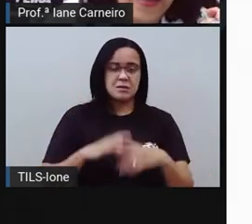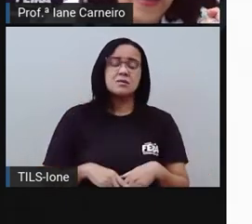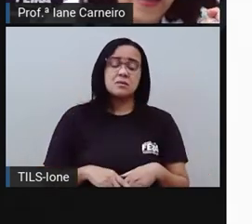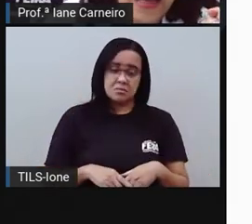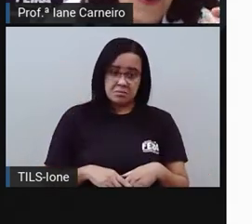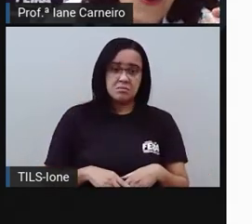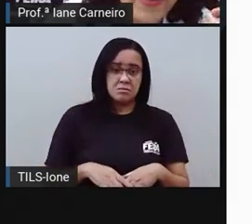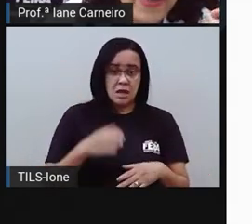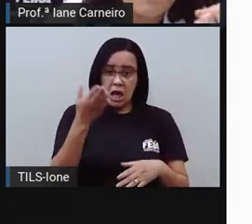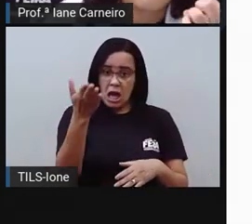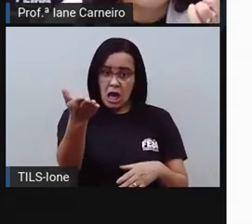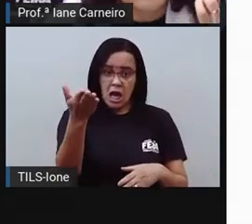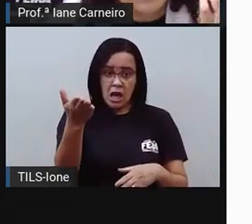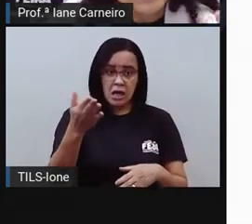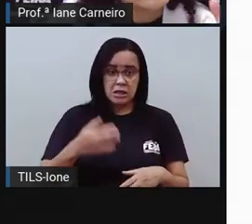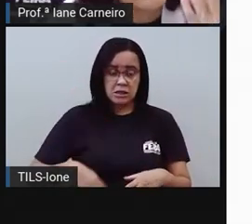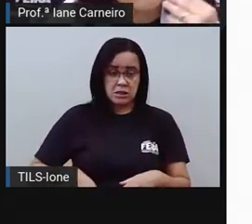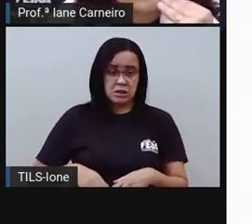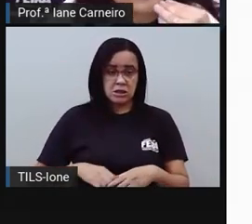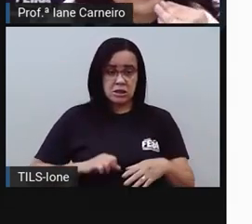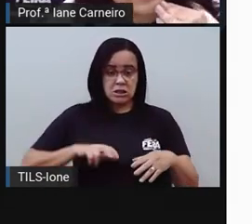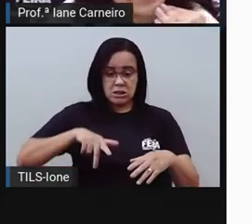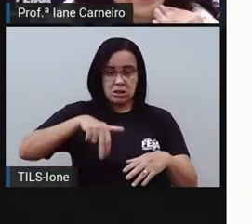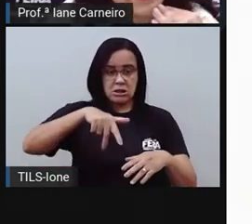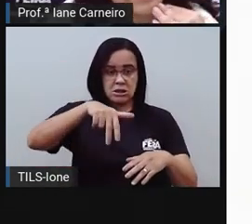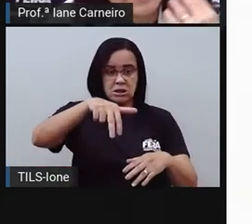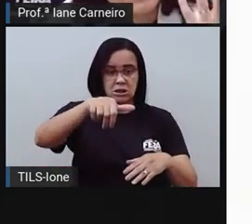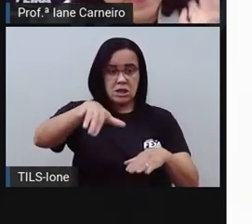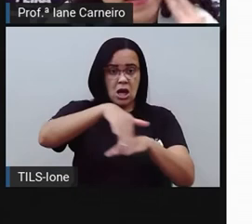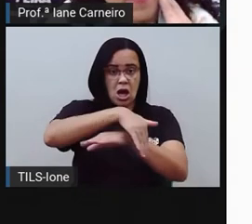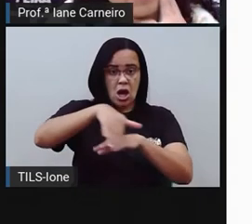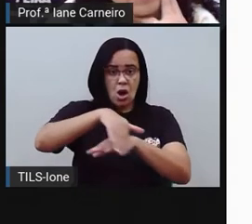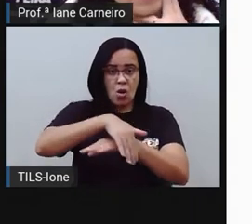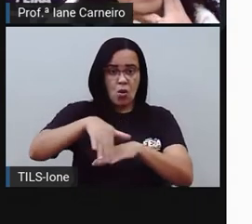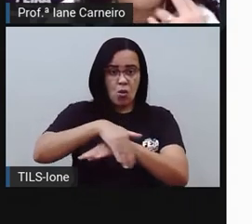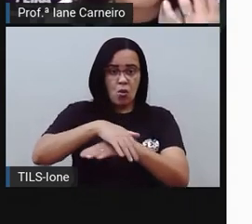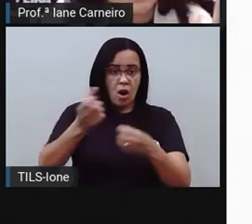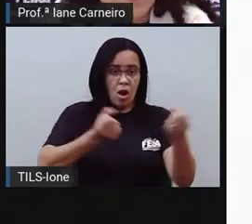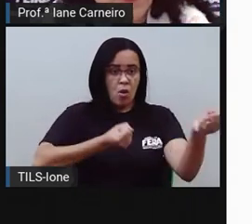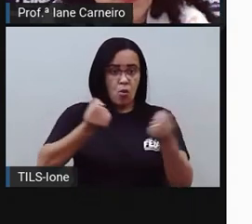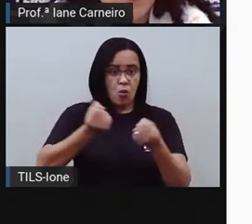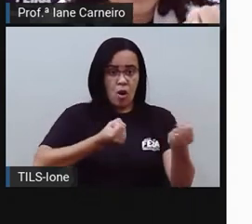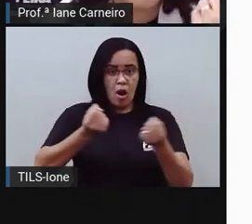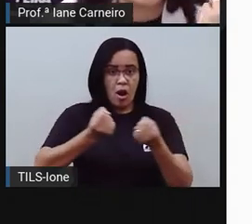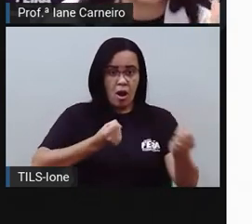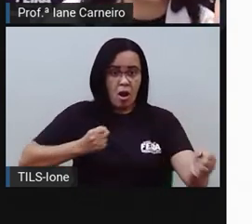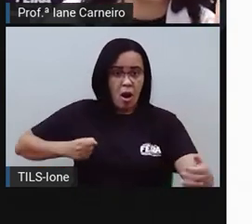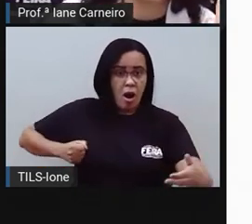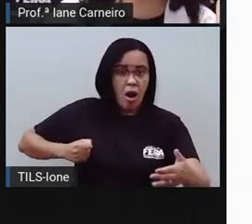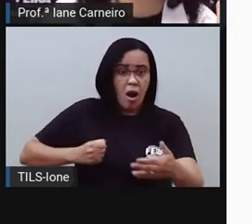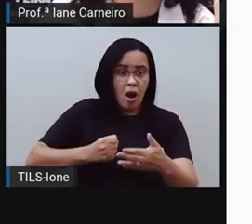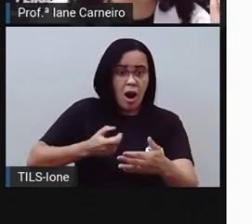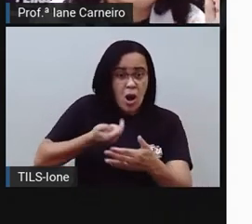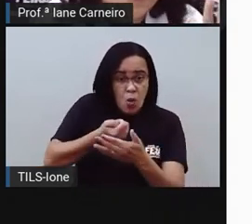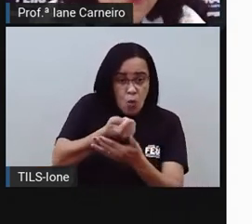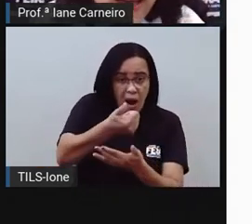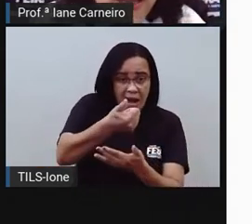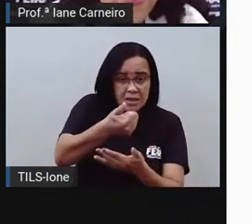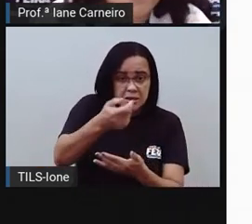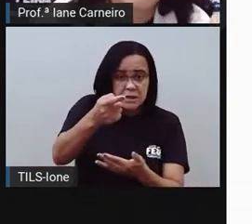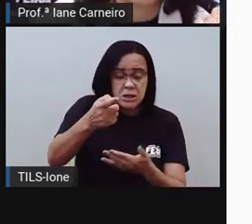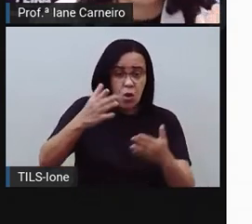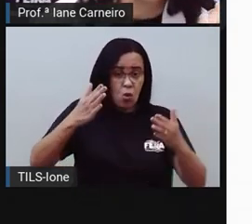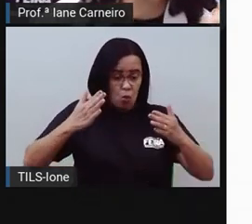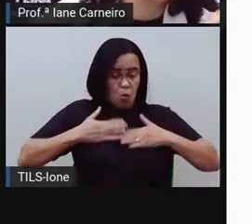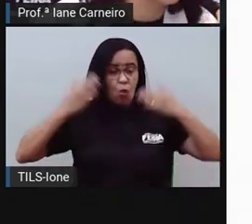a rua, né? Então, a gente tem que respeitar. O tempo do idoso é diferente, o tempo da